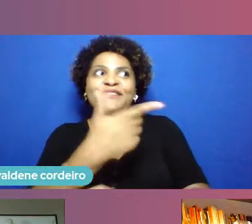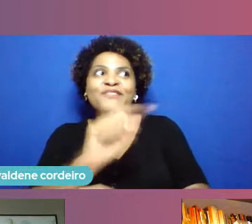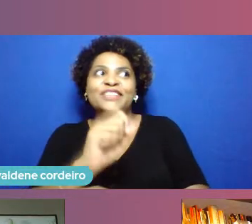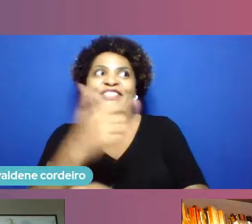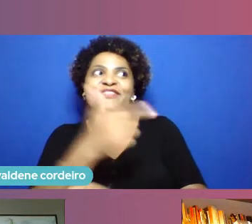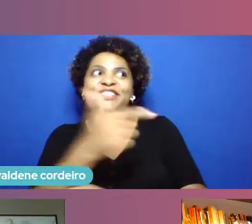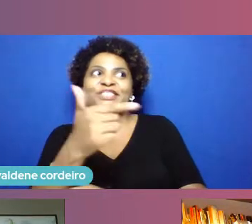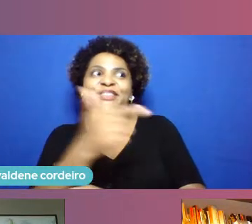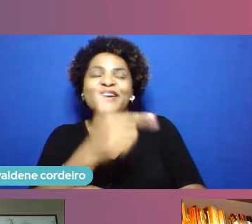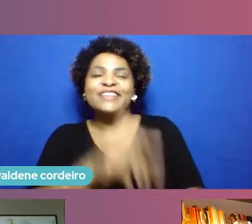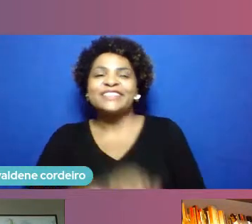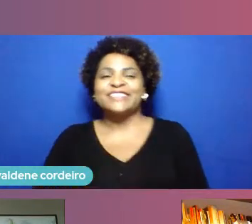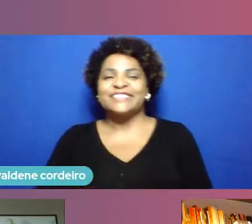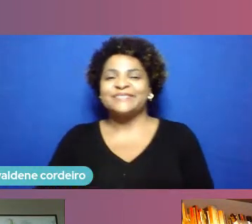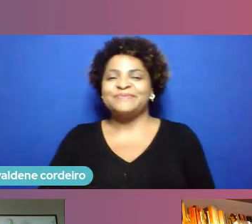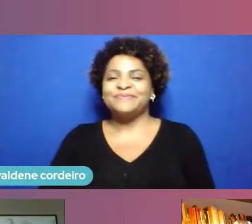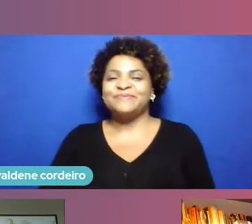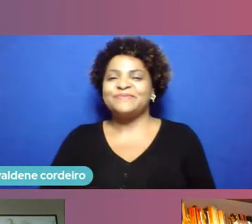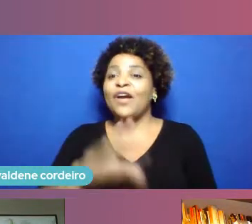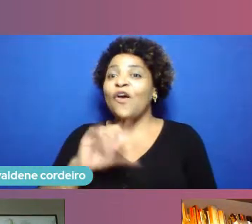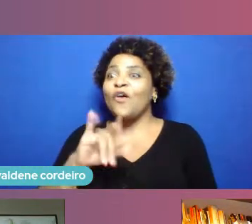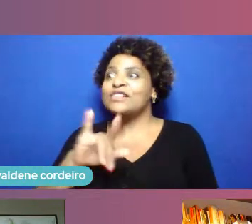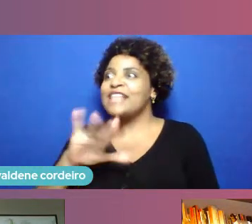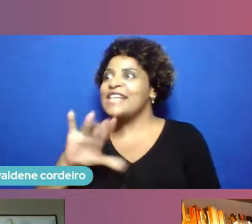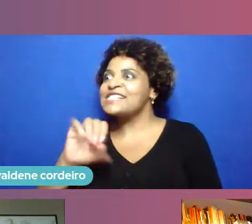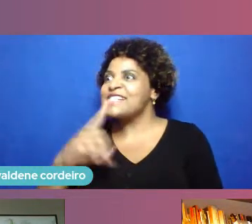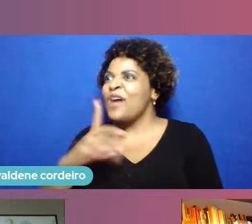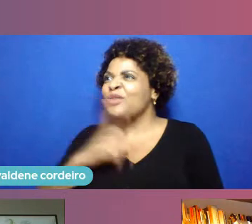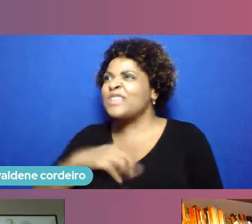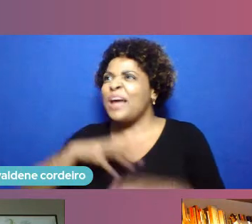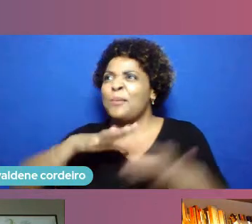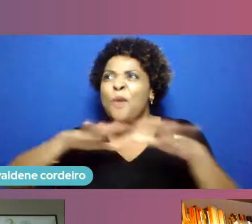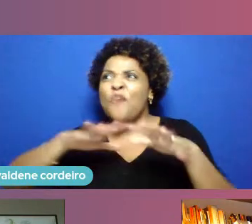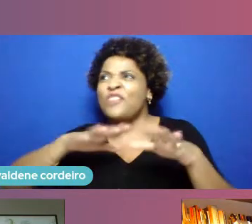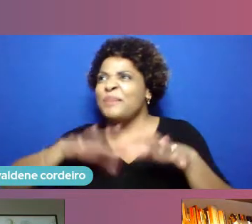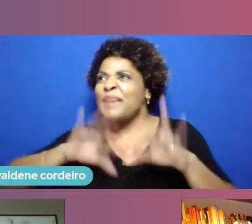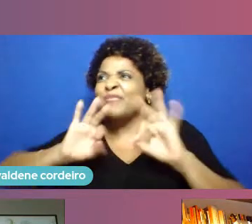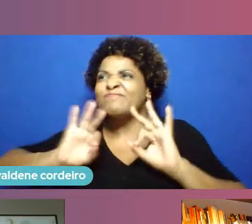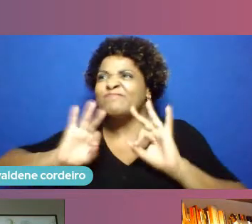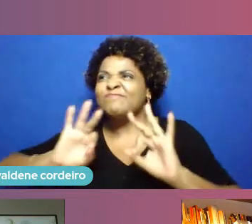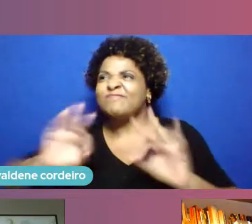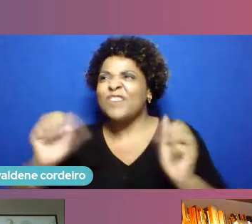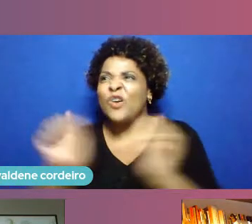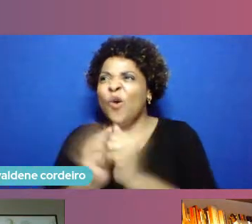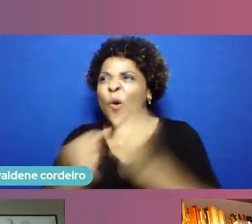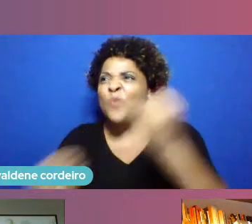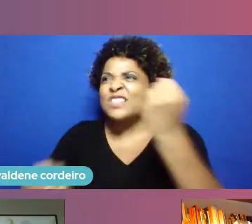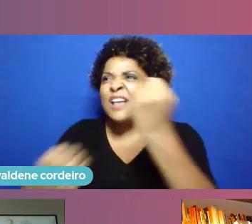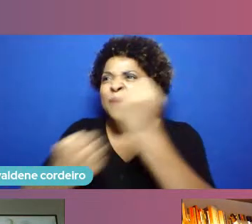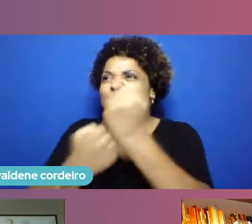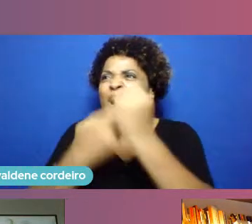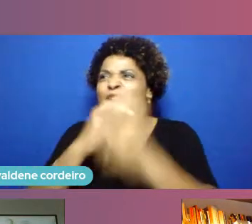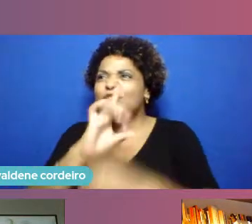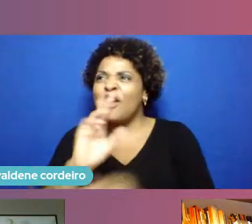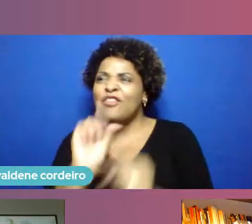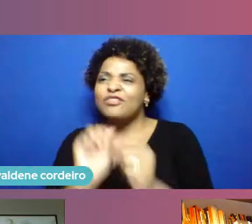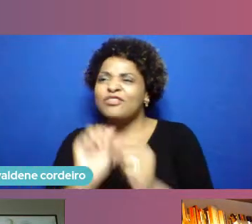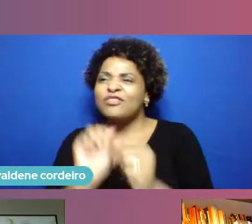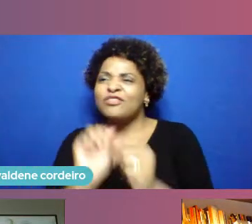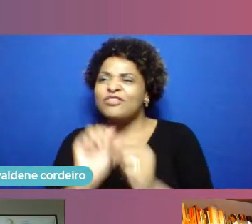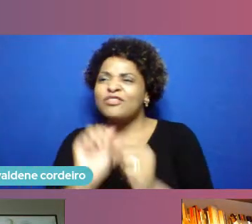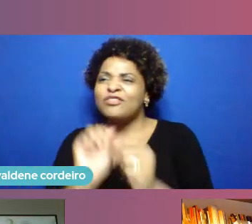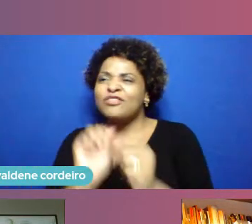Conceição estamos no movimento incrível com o Sebrae só construindo um tal de hub de inovação muito